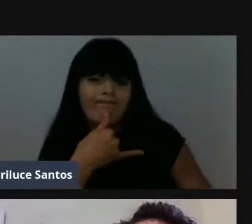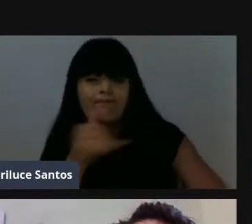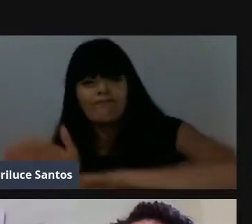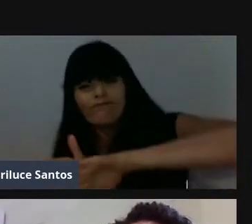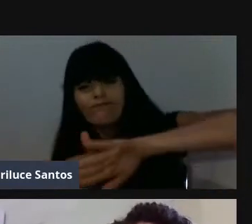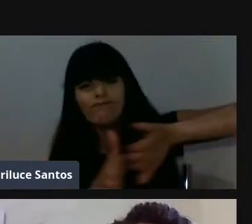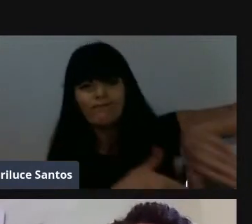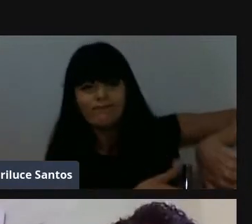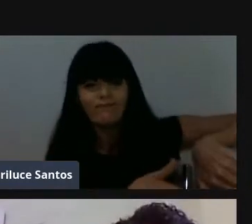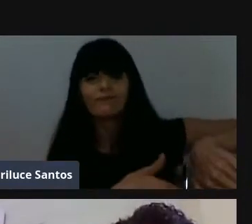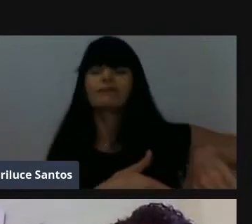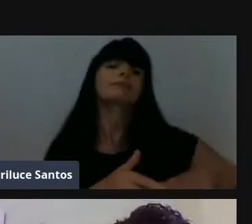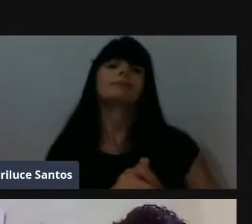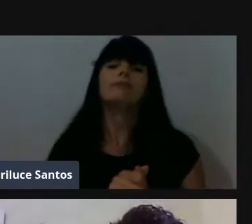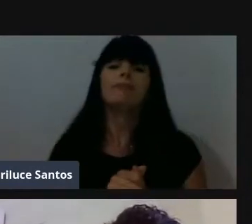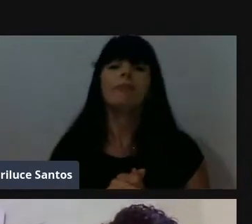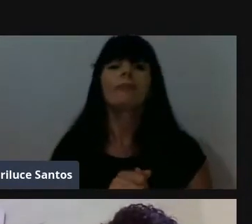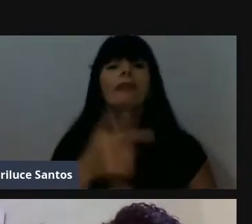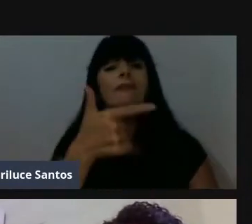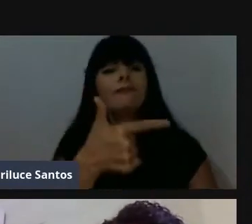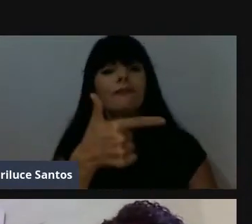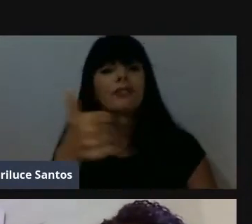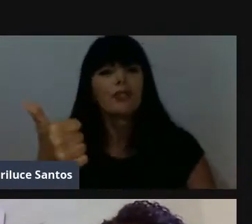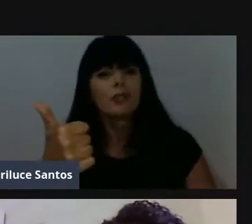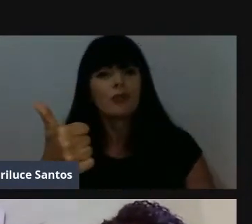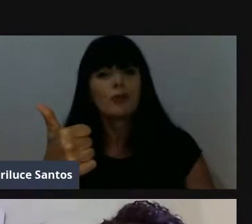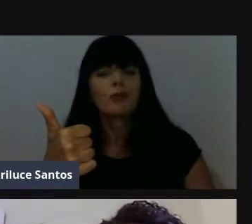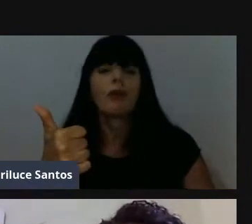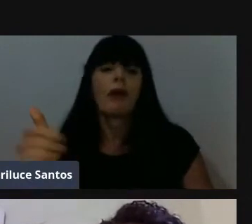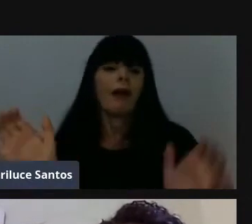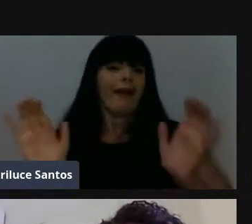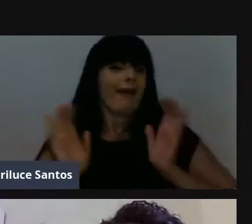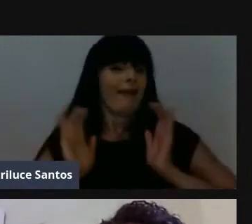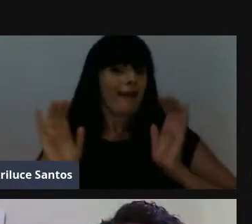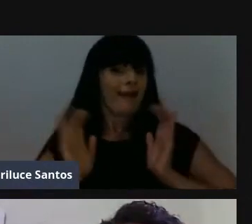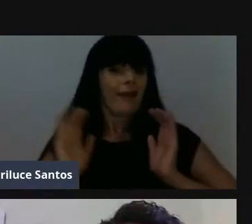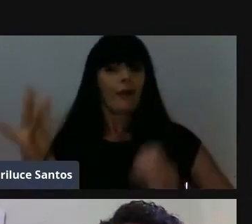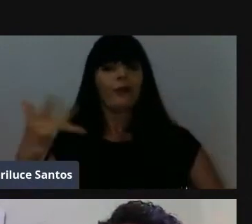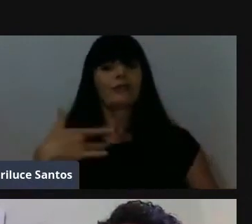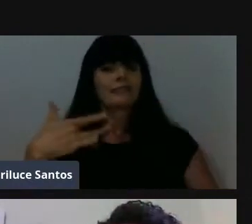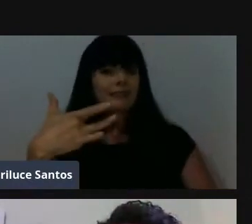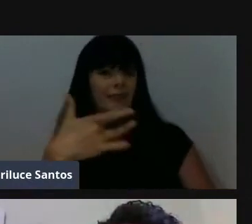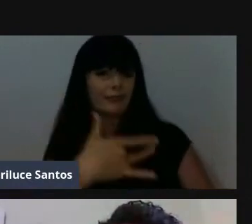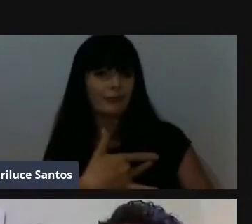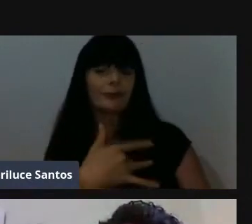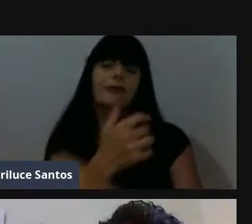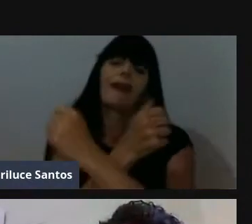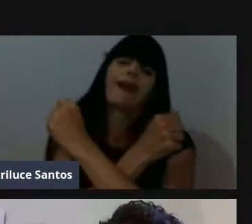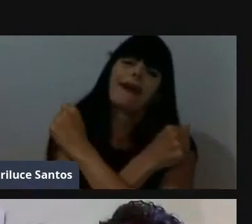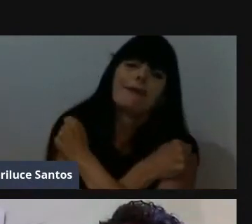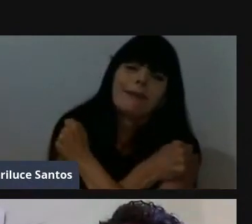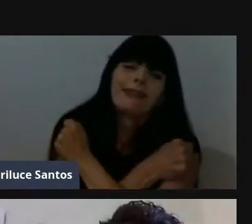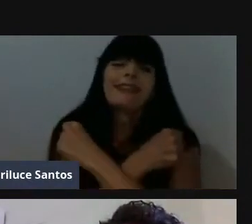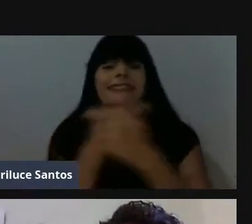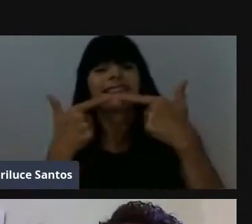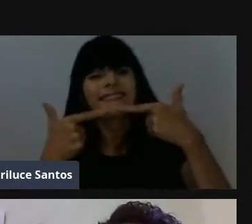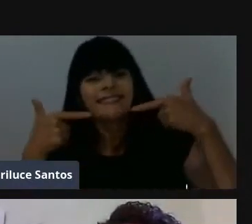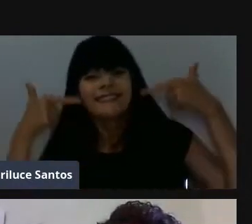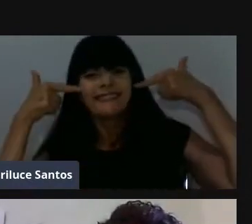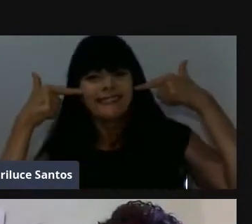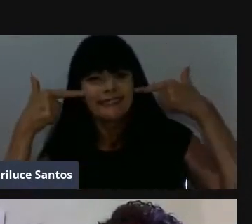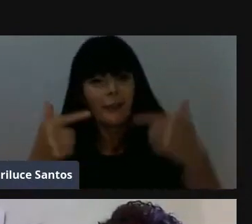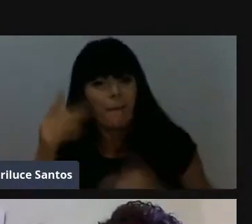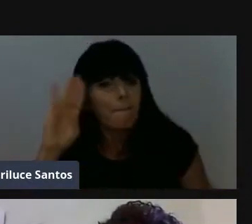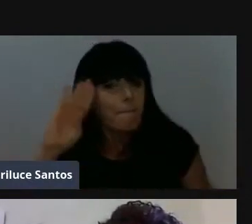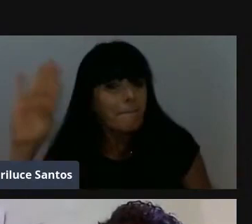suavizadas e que 2021 seja rico em saúde, abraços e risos, principalmente